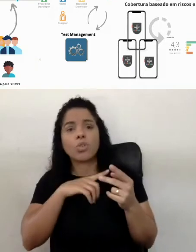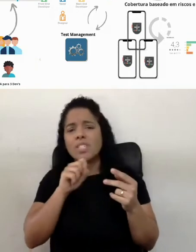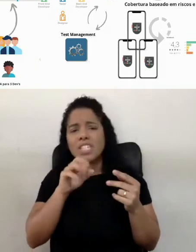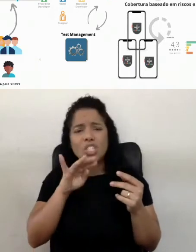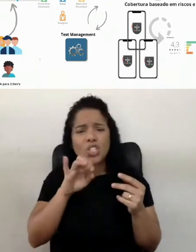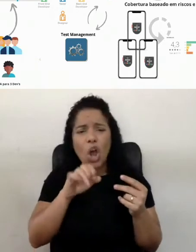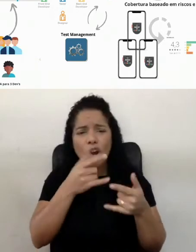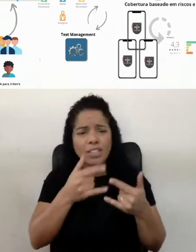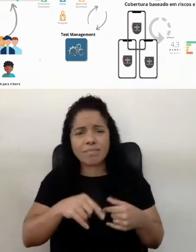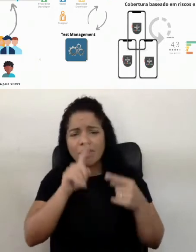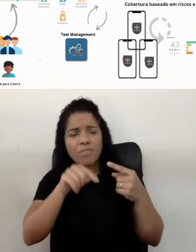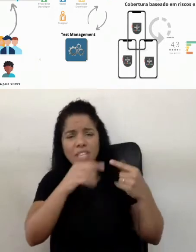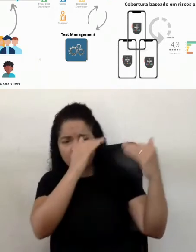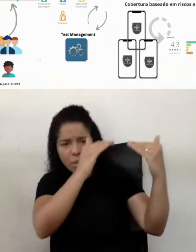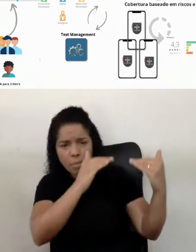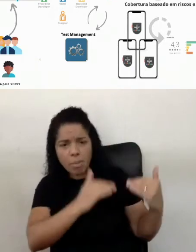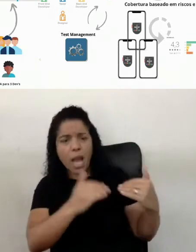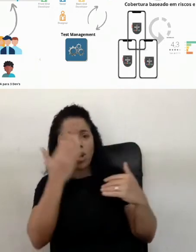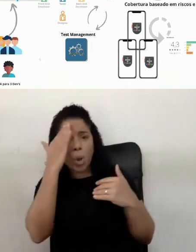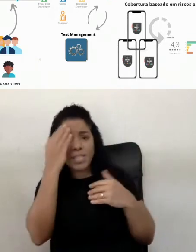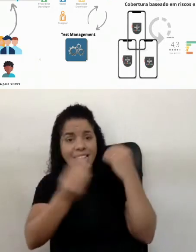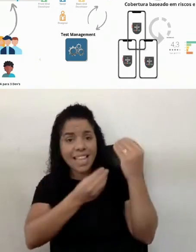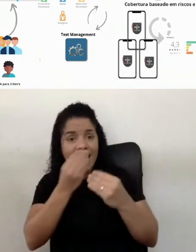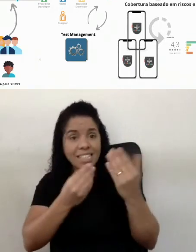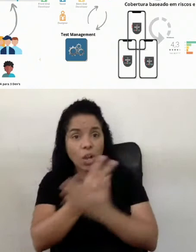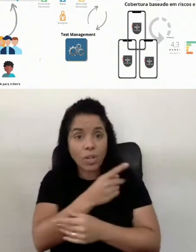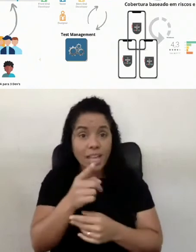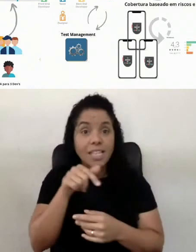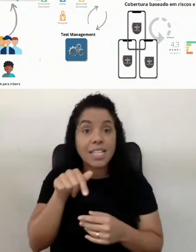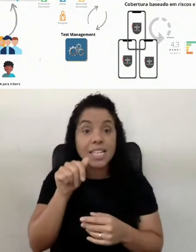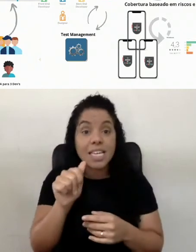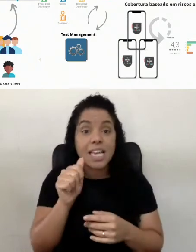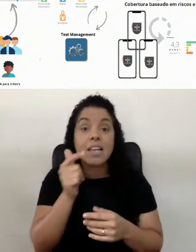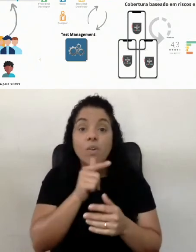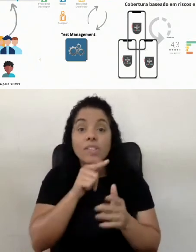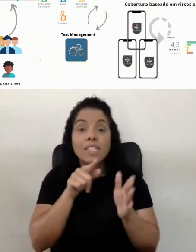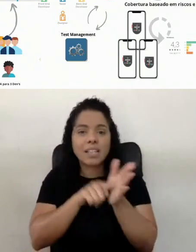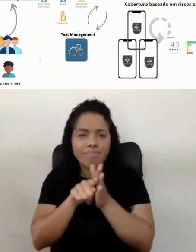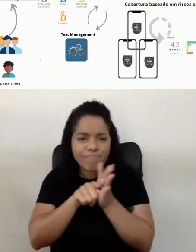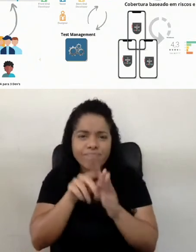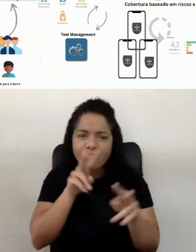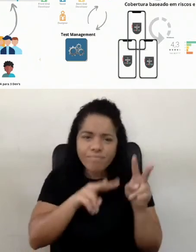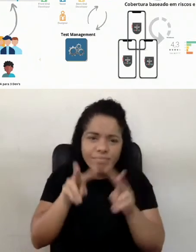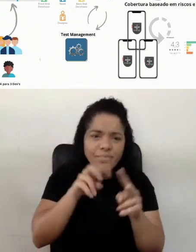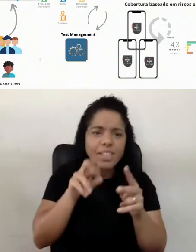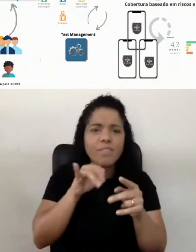hierarquia funciona, para de fato os QAs ali conseguirem navegar e fazer ali uma boa,